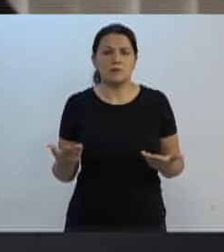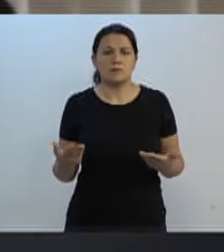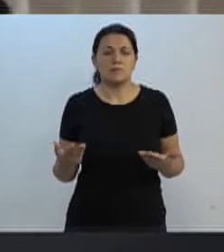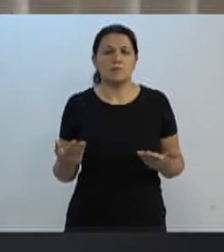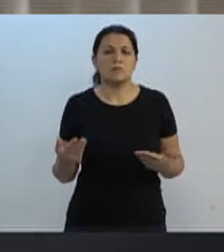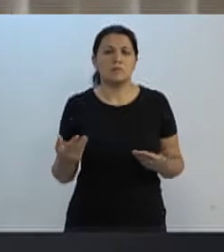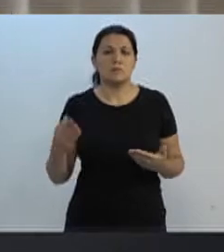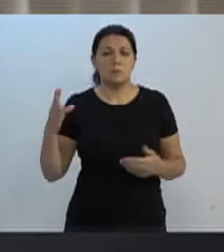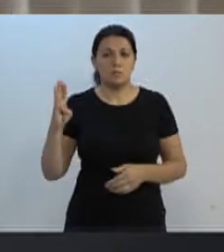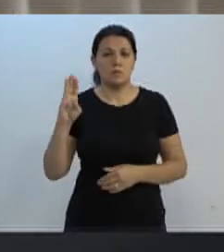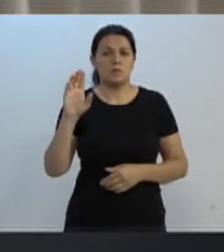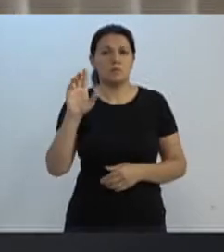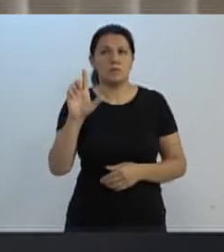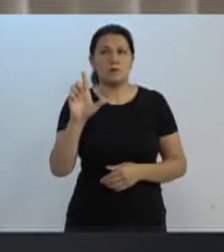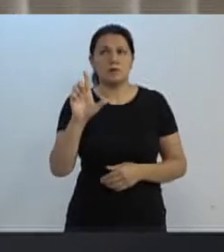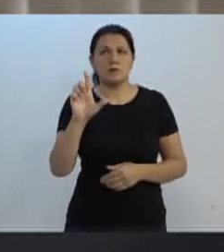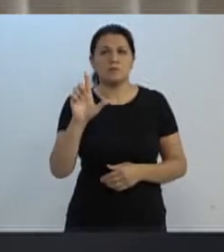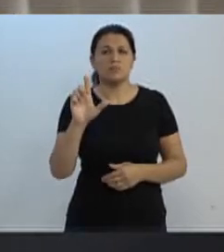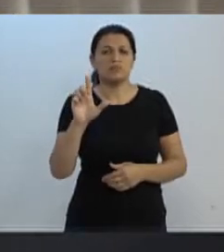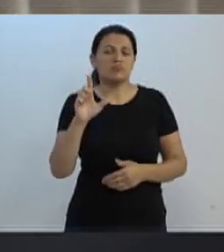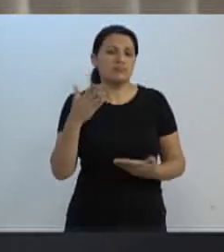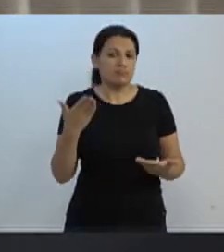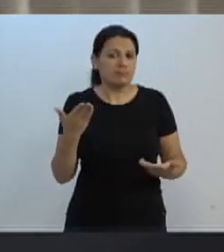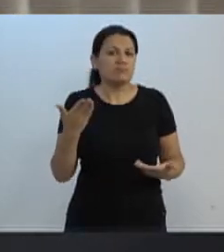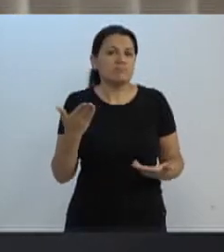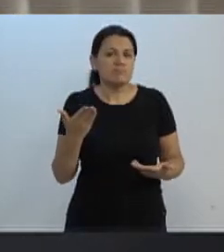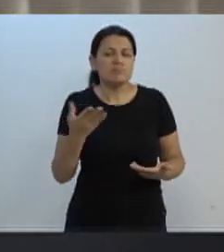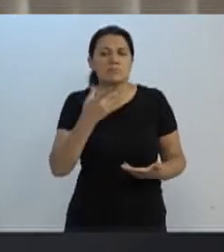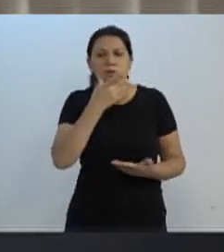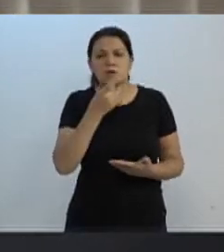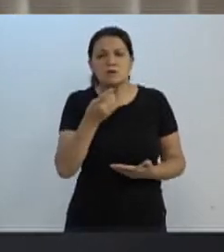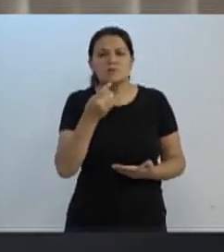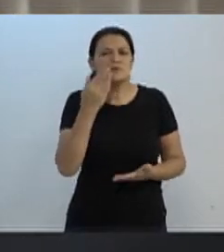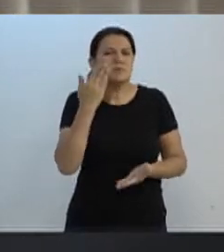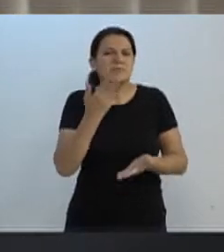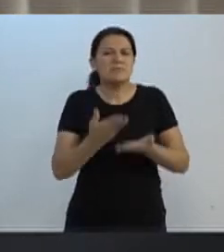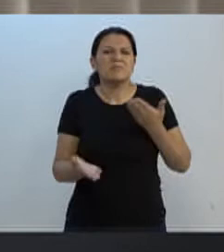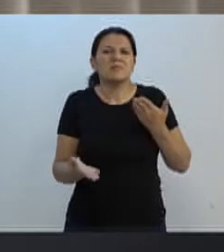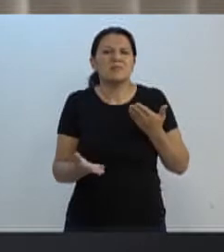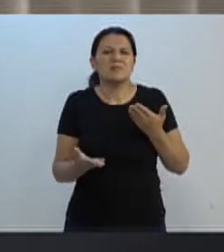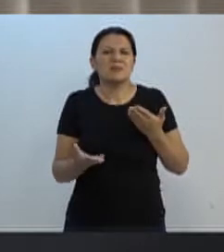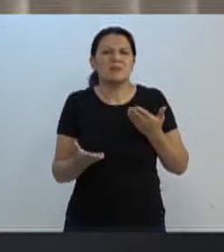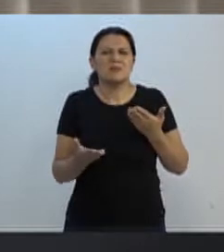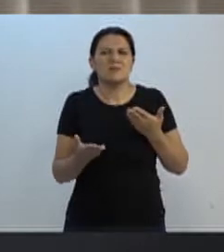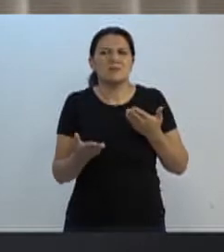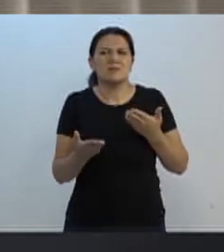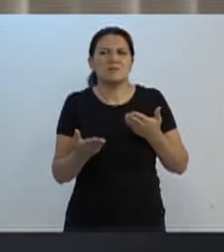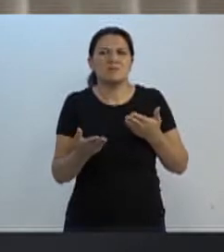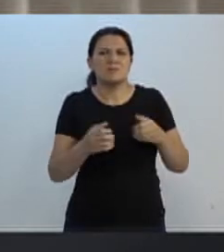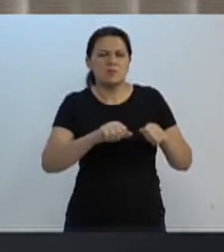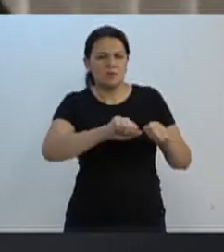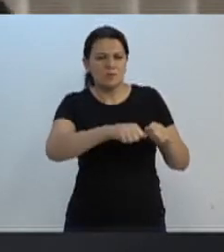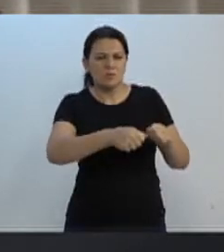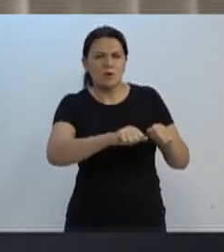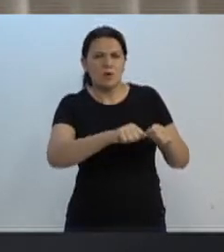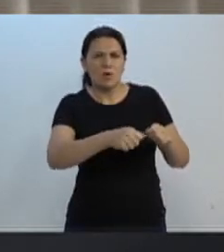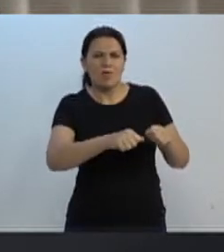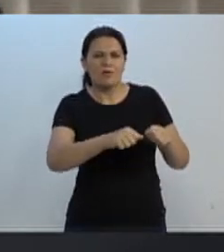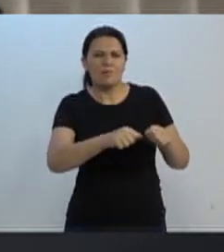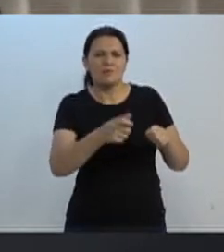Bumenau, líder do governo. Uma vez por todas, eu acho que perderam a chave daquele cofre que eu localizei lá na licitação.